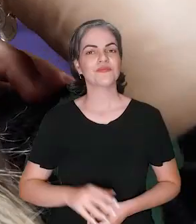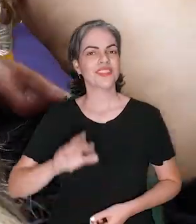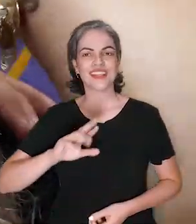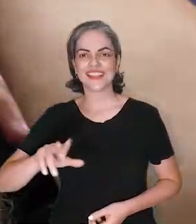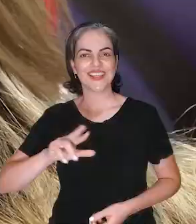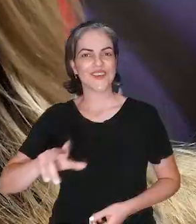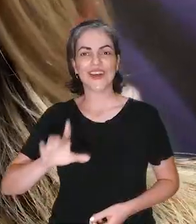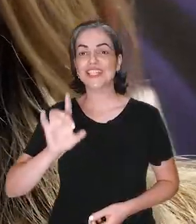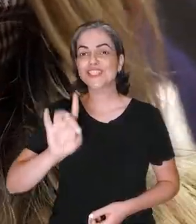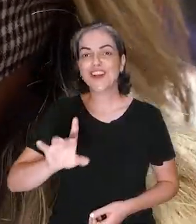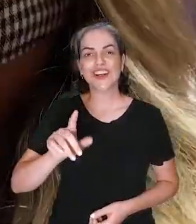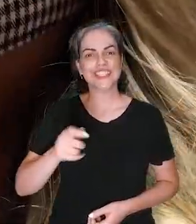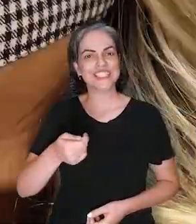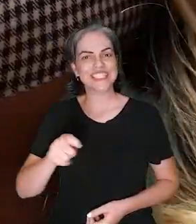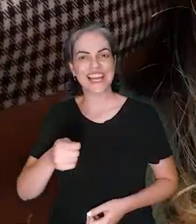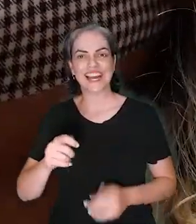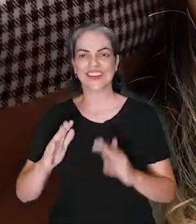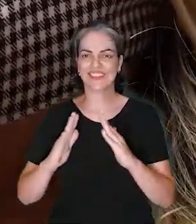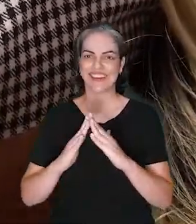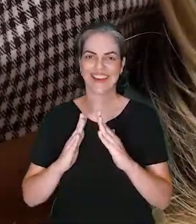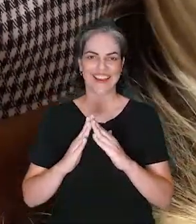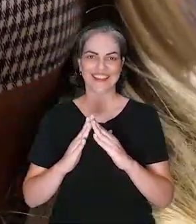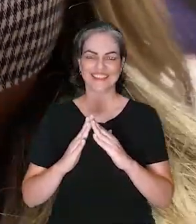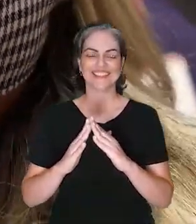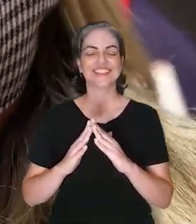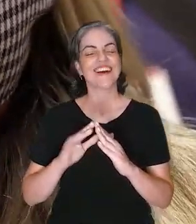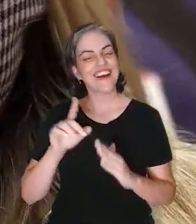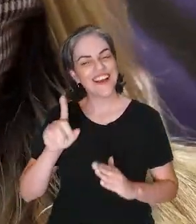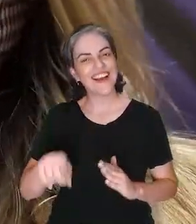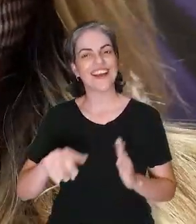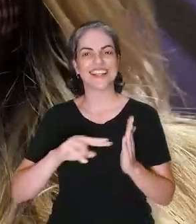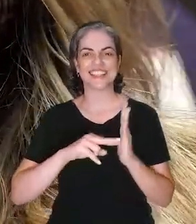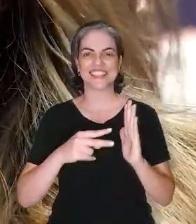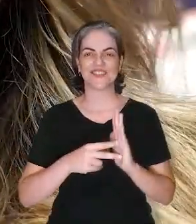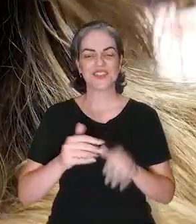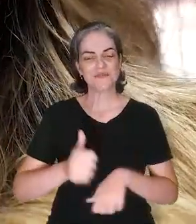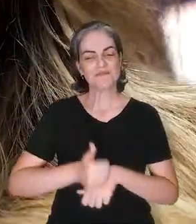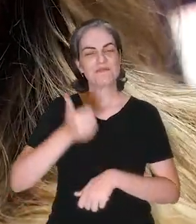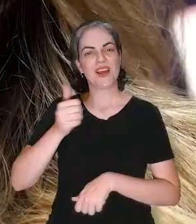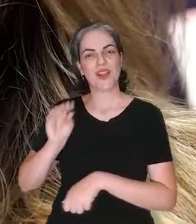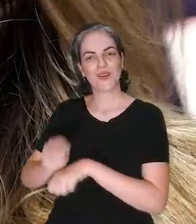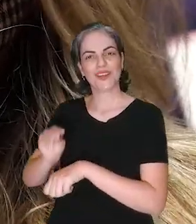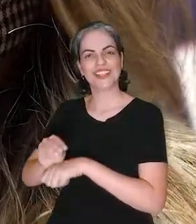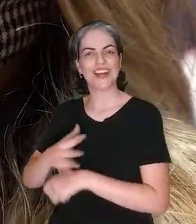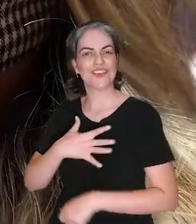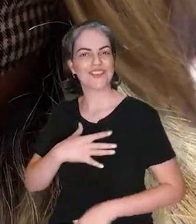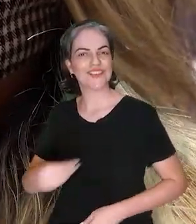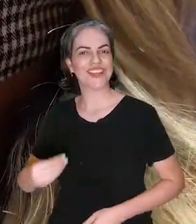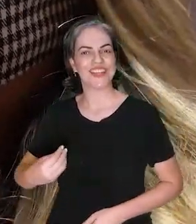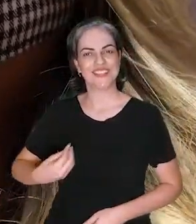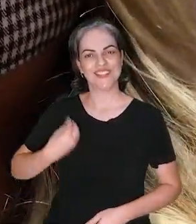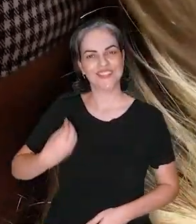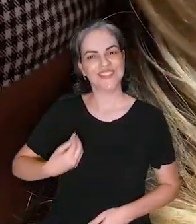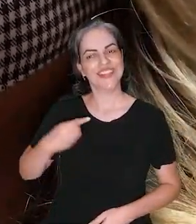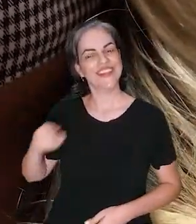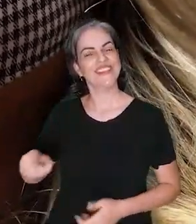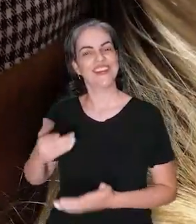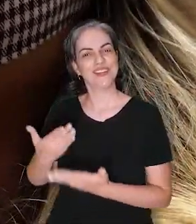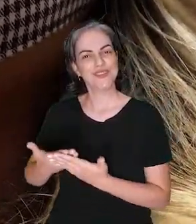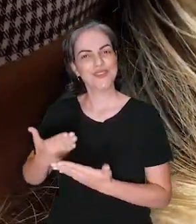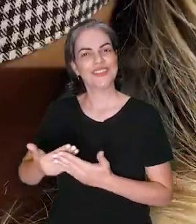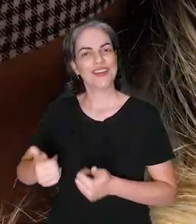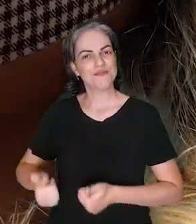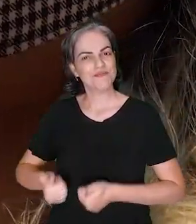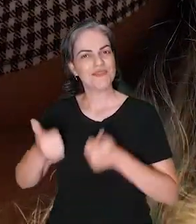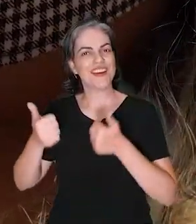Não é só a chave, não é só uma moradia, é que a gente possa vir e cuidar melhor dos nossos filhos, né? Para que os nossos filhos